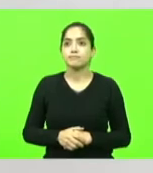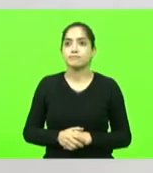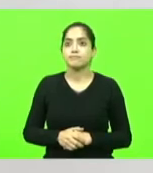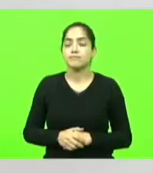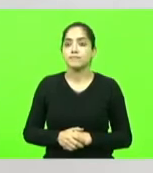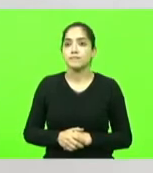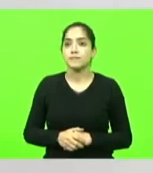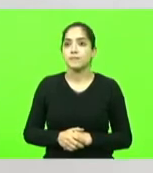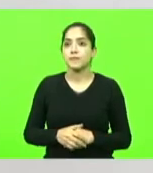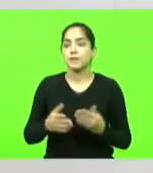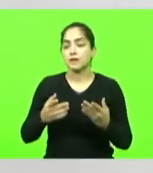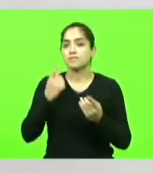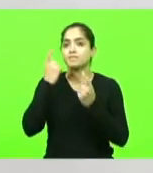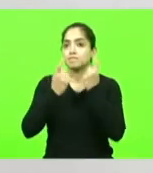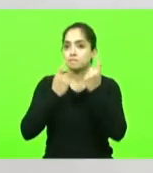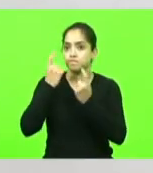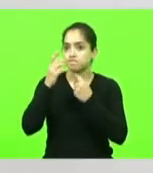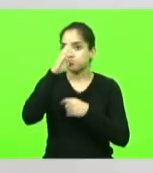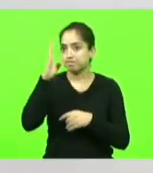Estou preocupado com o Brasil.